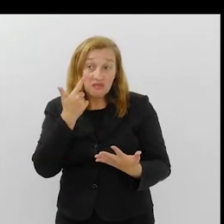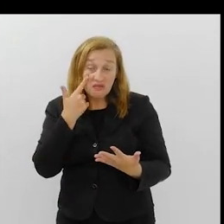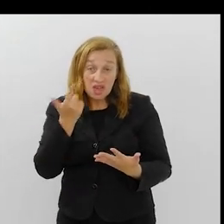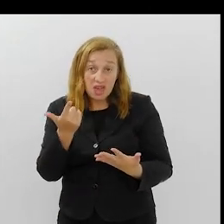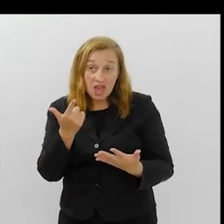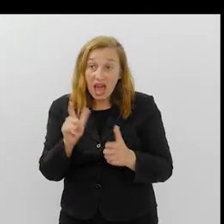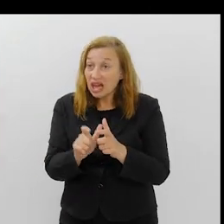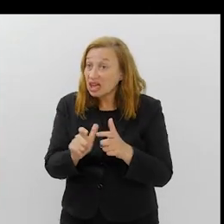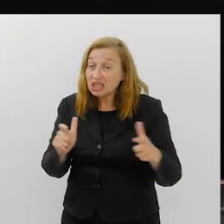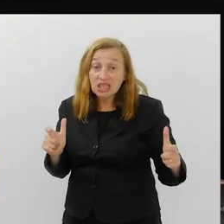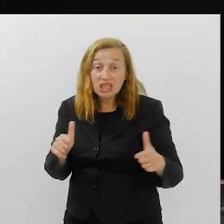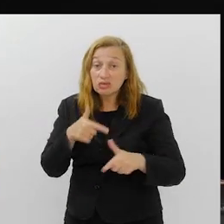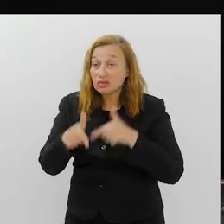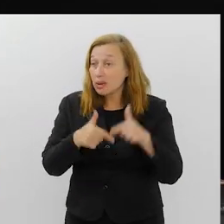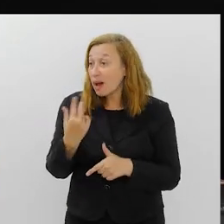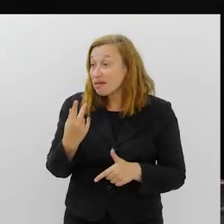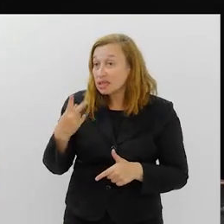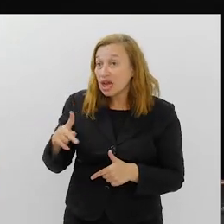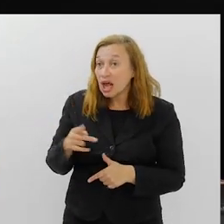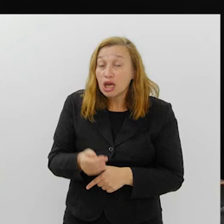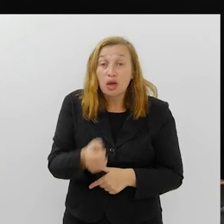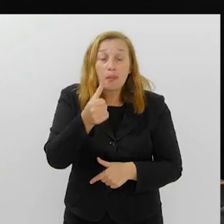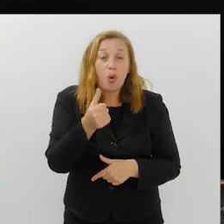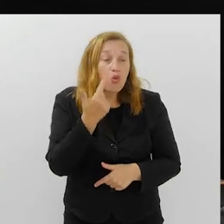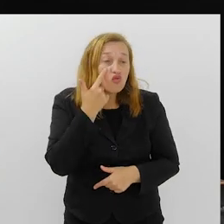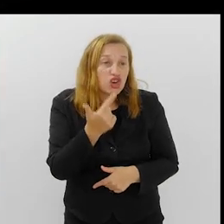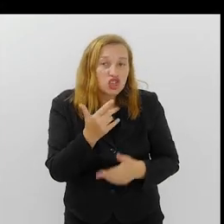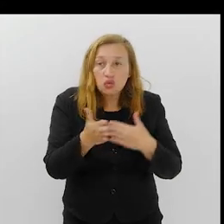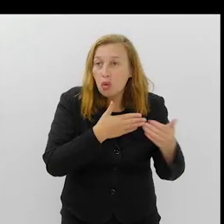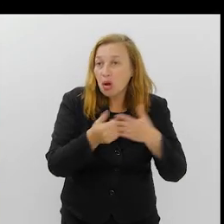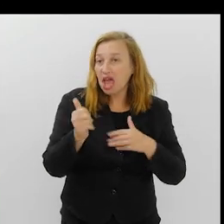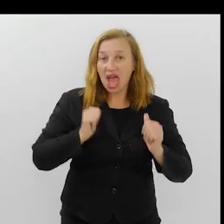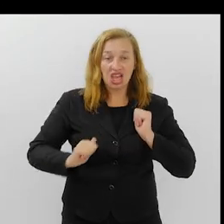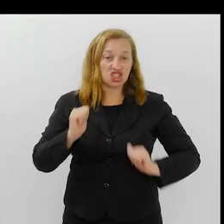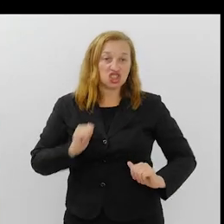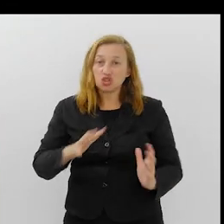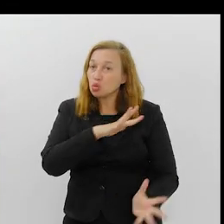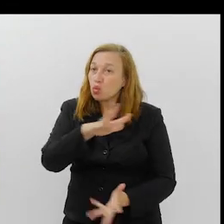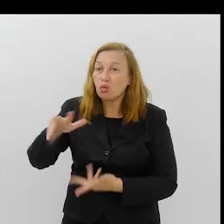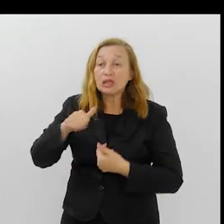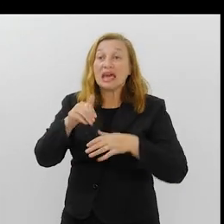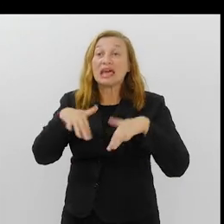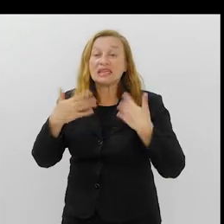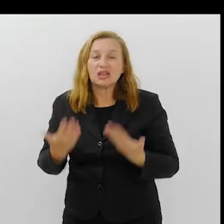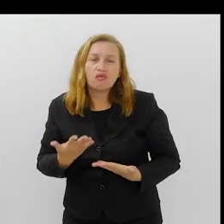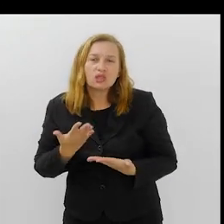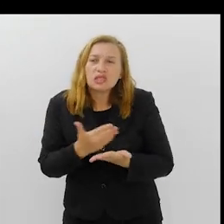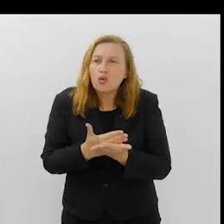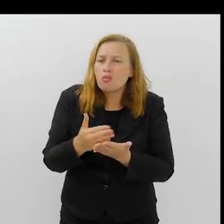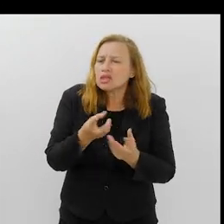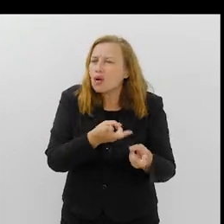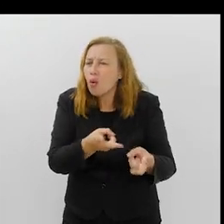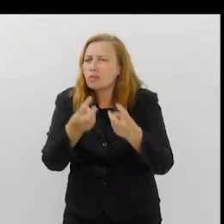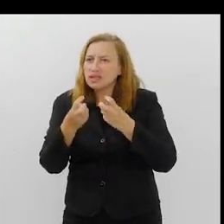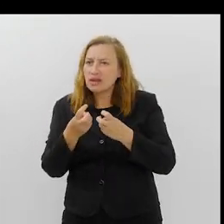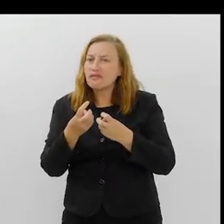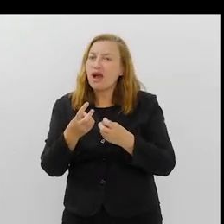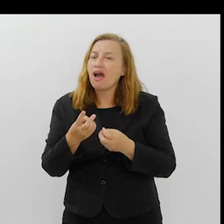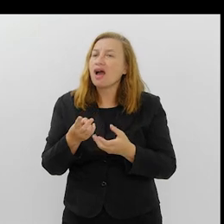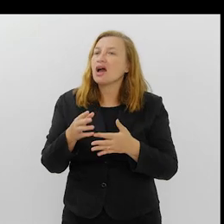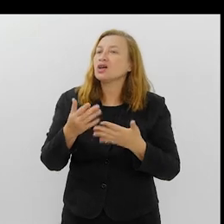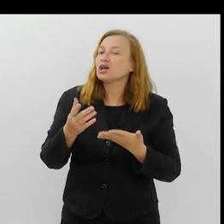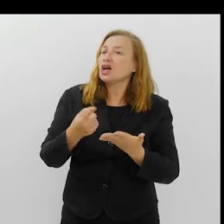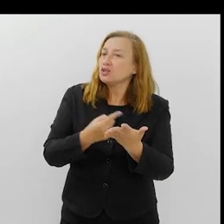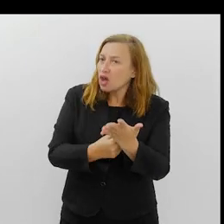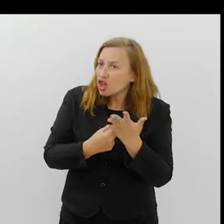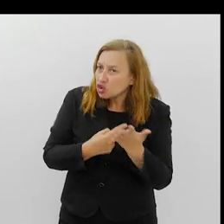grandiosidade que eu um pouco vejo isso de qualquer artista no mundo. Então, você começa a olhar, e isso